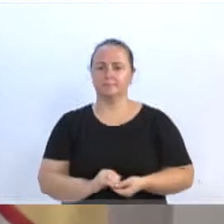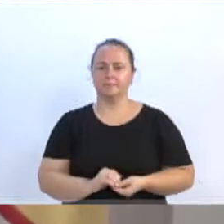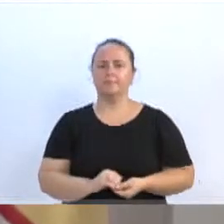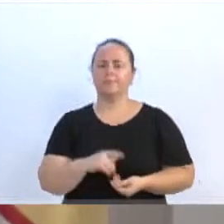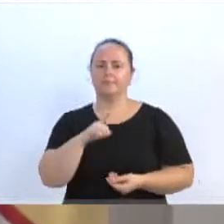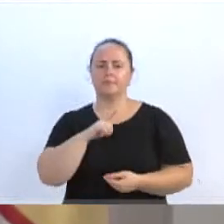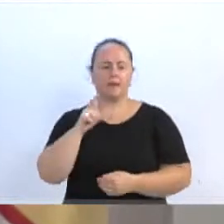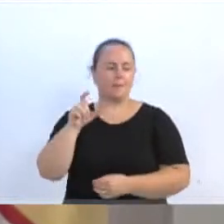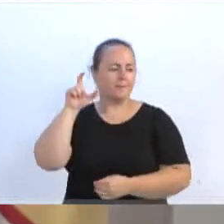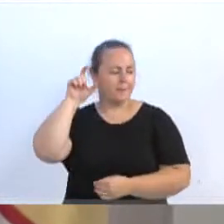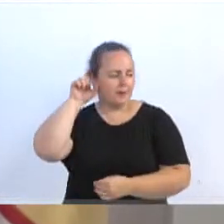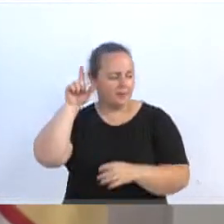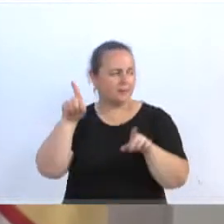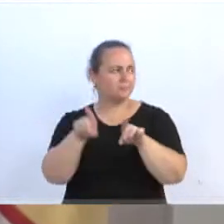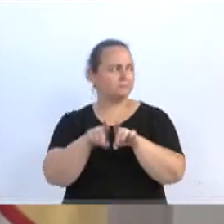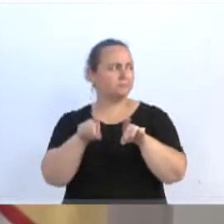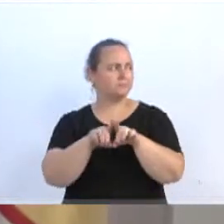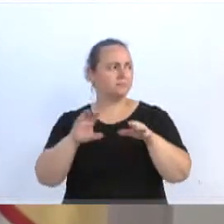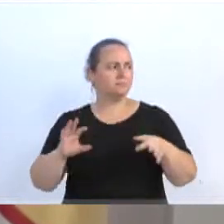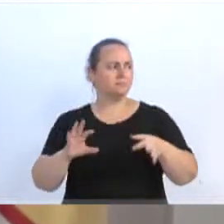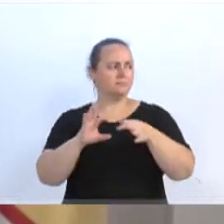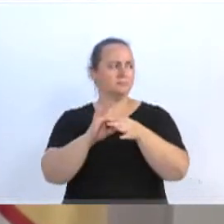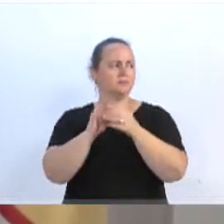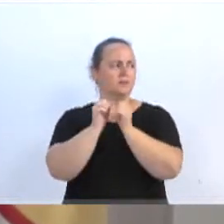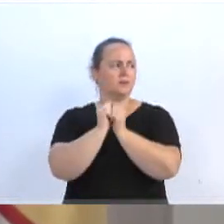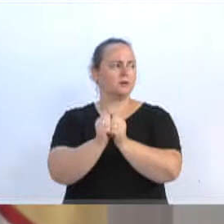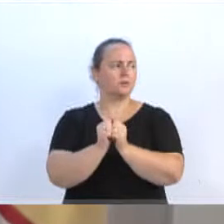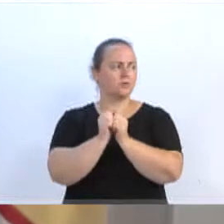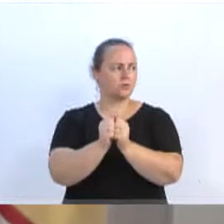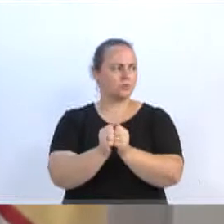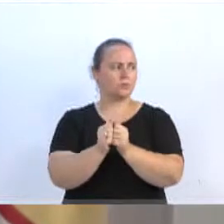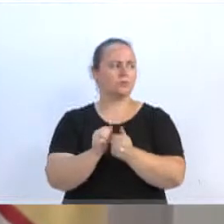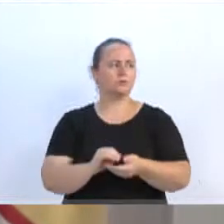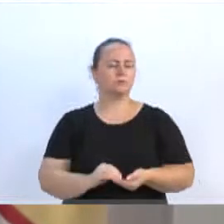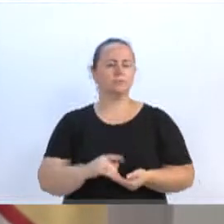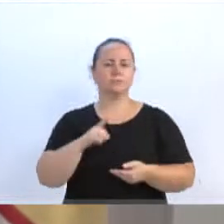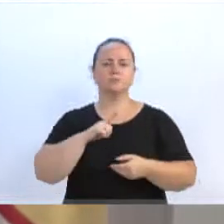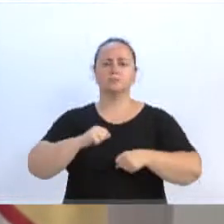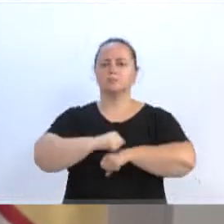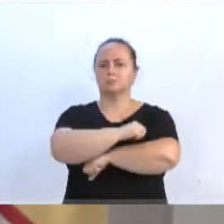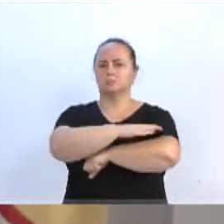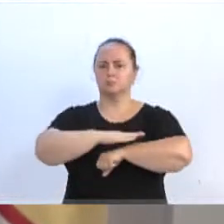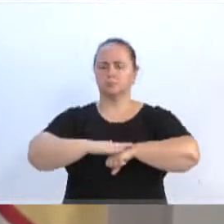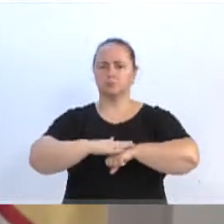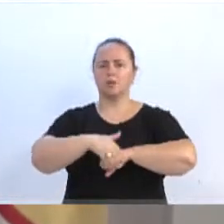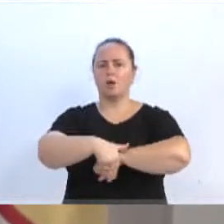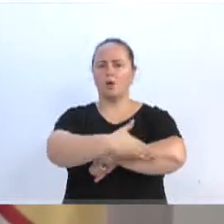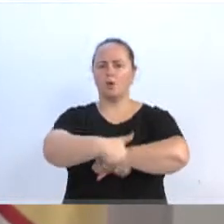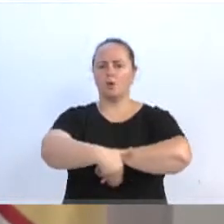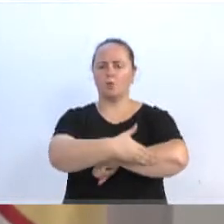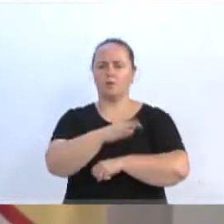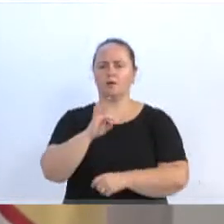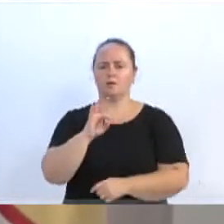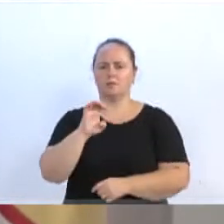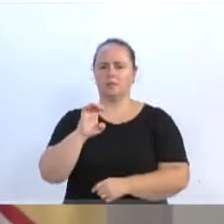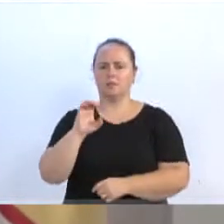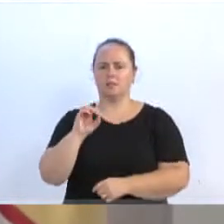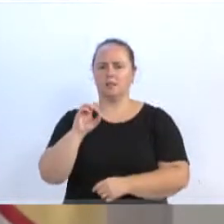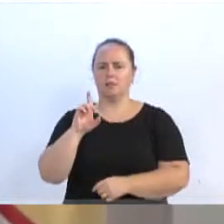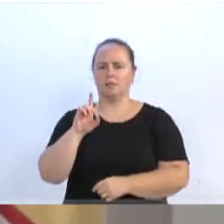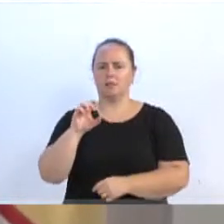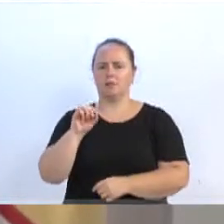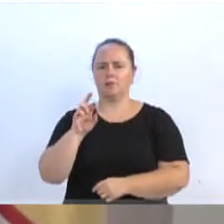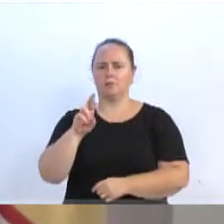forte lá também, mais alguns vereadores, no asfalto da Rua Teodoro Passos. E agora, na época, foi retirado